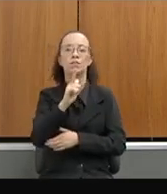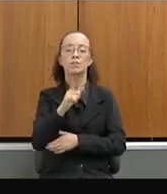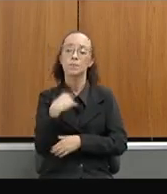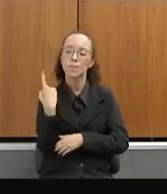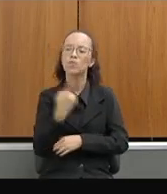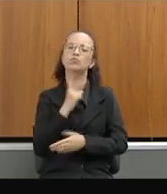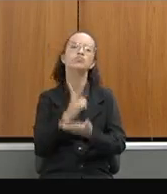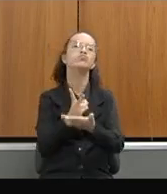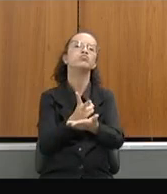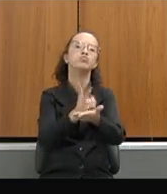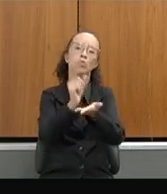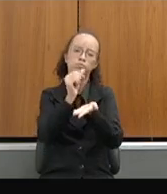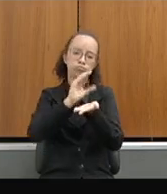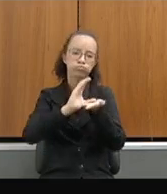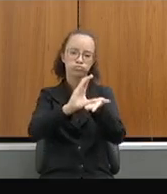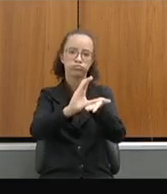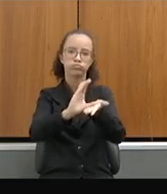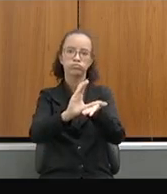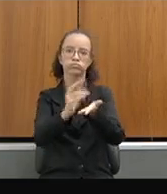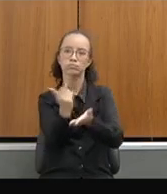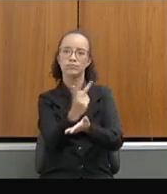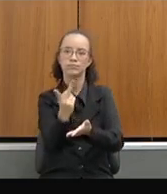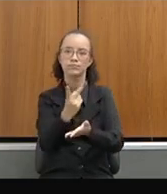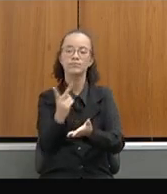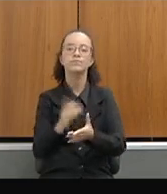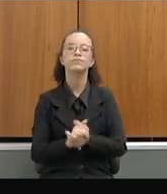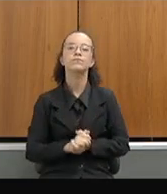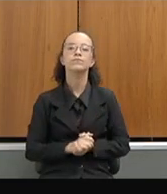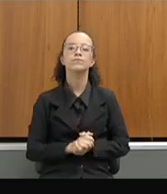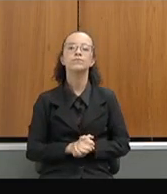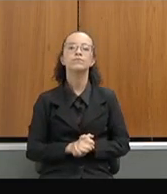investimento robusto nessas universidades. Pode passar?